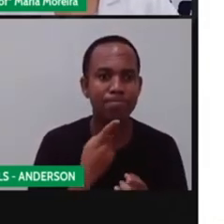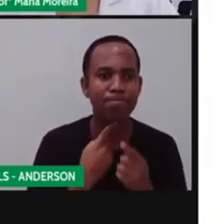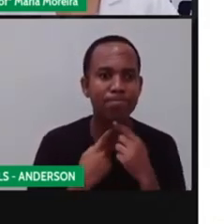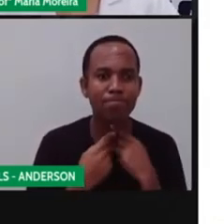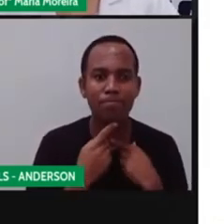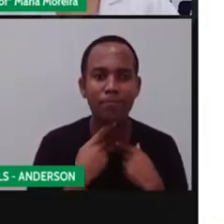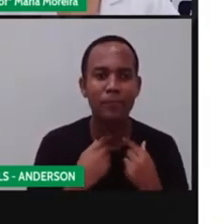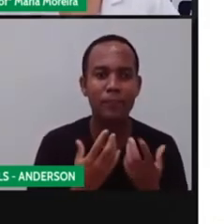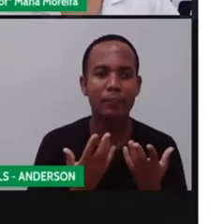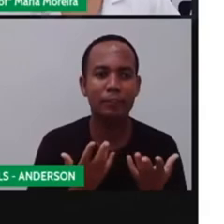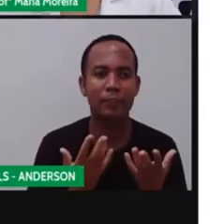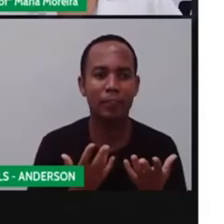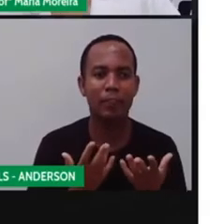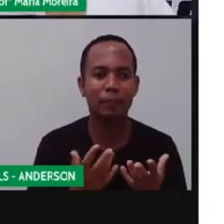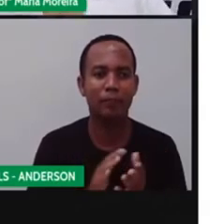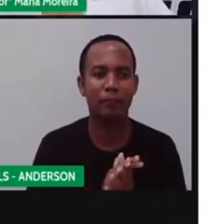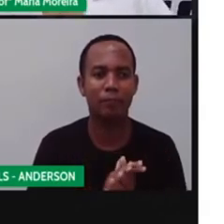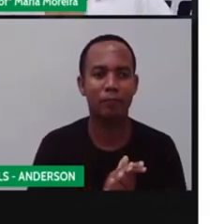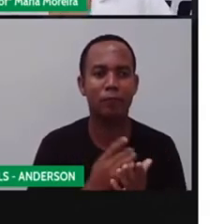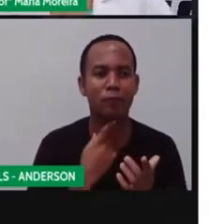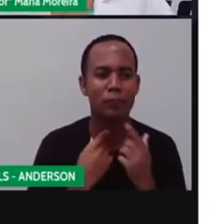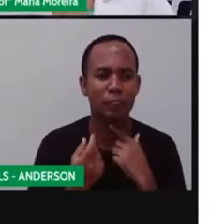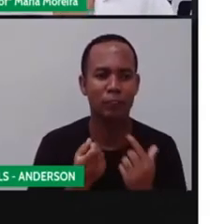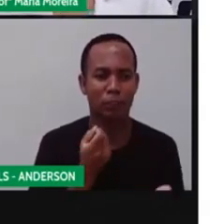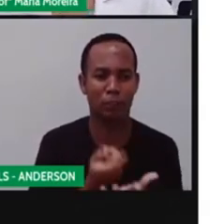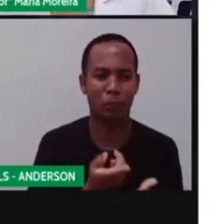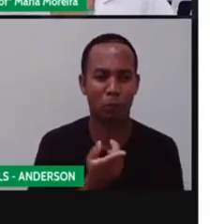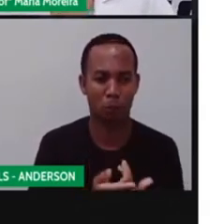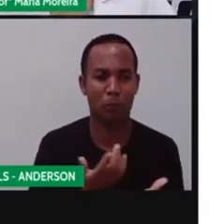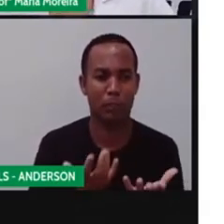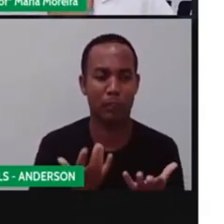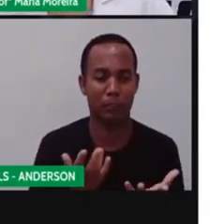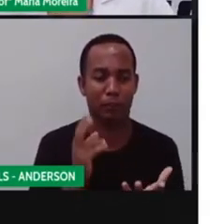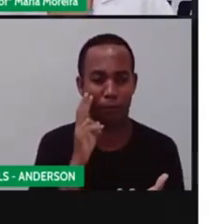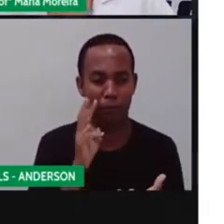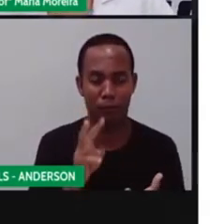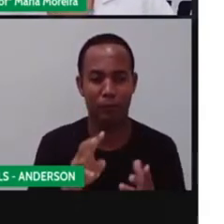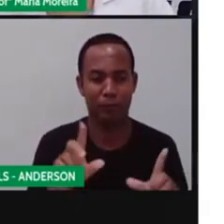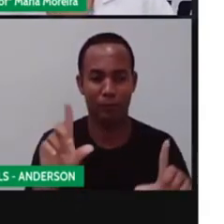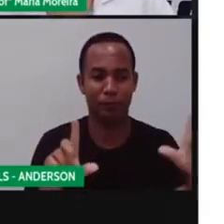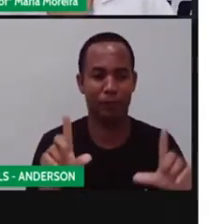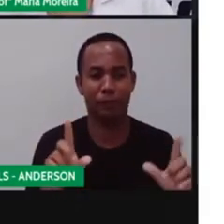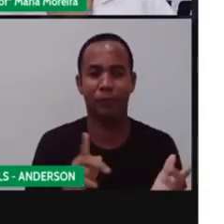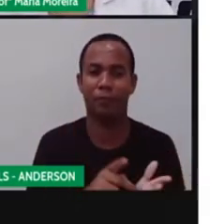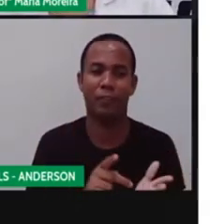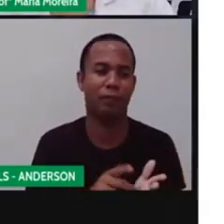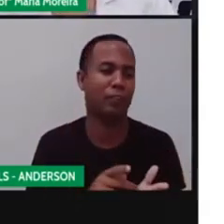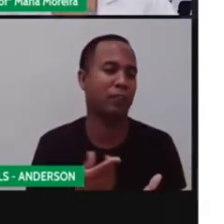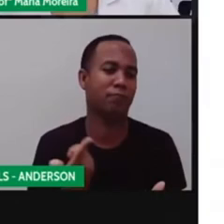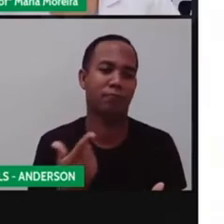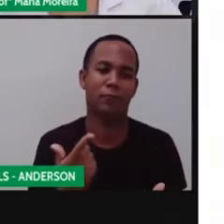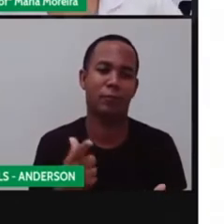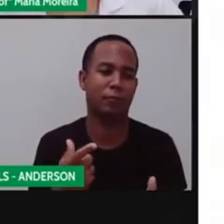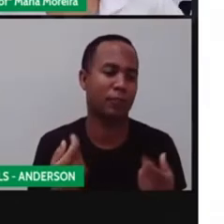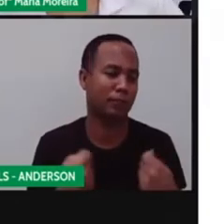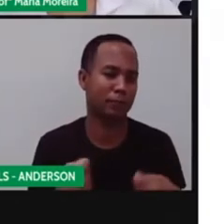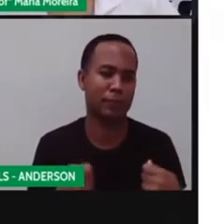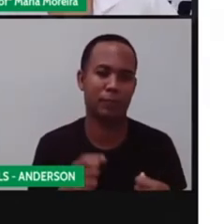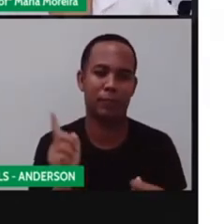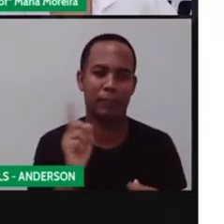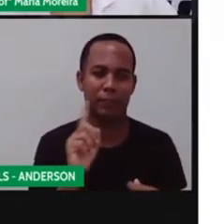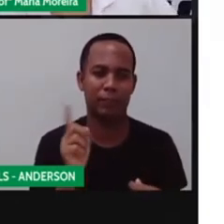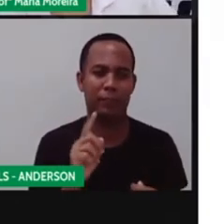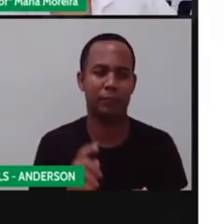preciso tanto disso. Ah, eu quero comprar isso. E quando, na verdade, na maioria das vezes a gente não precisa.